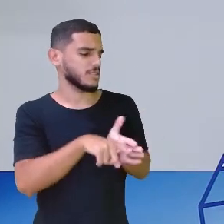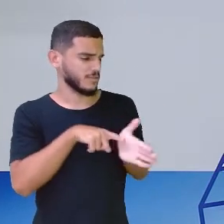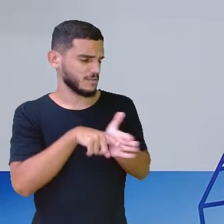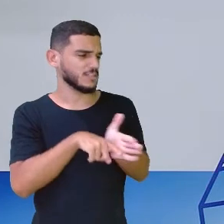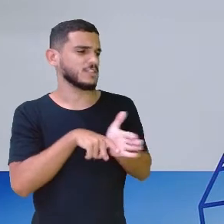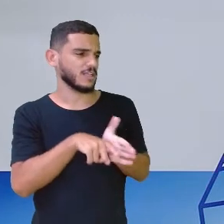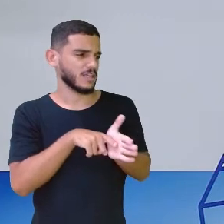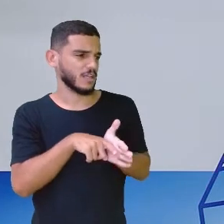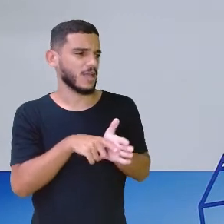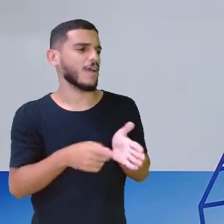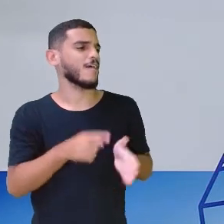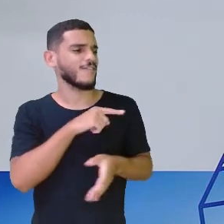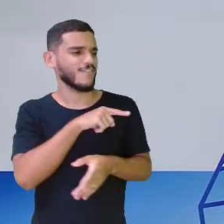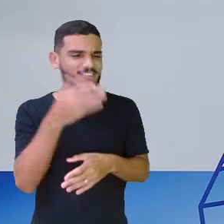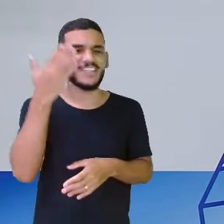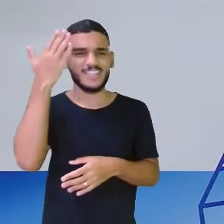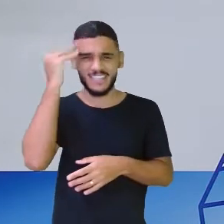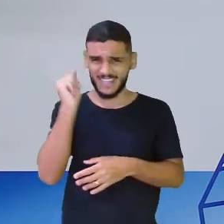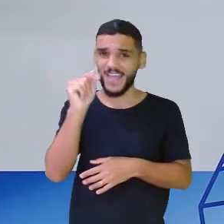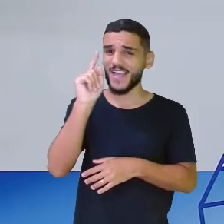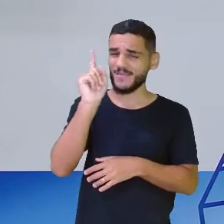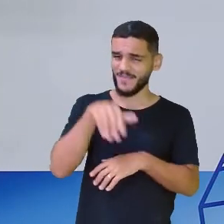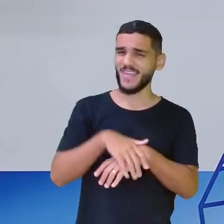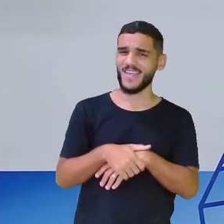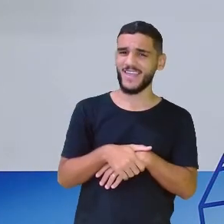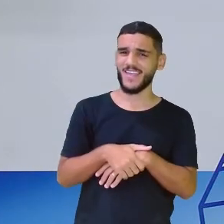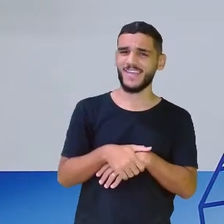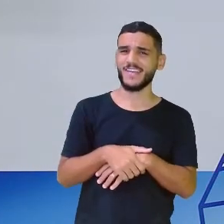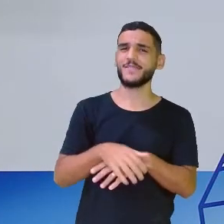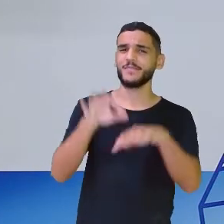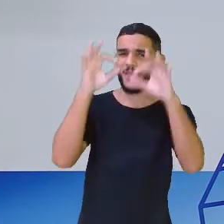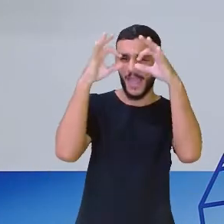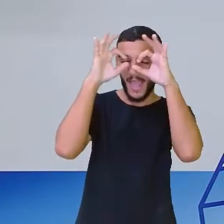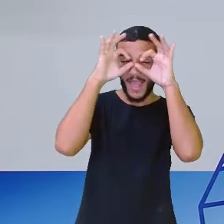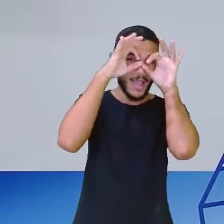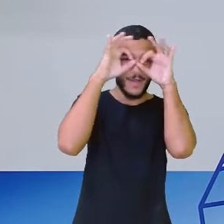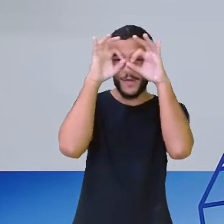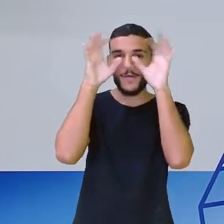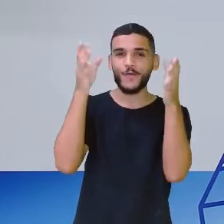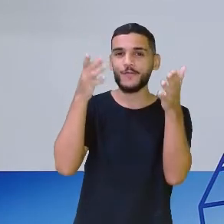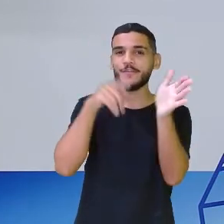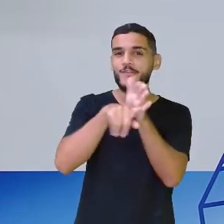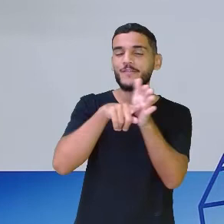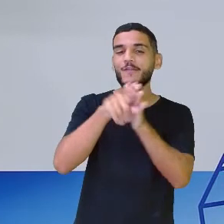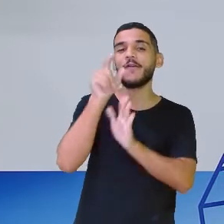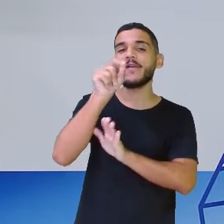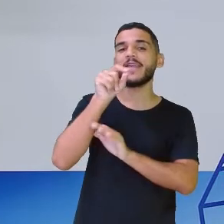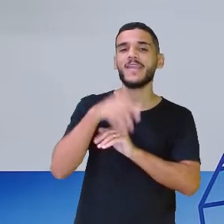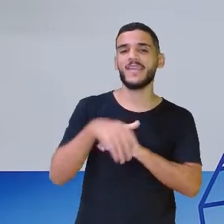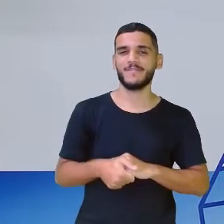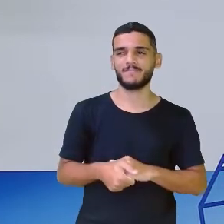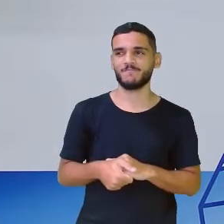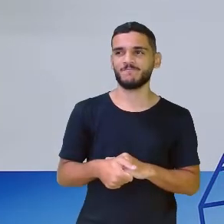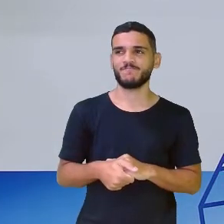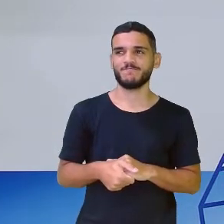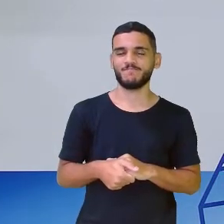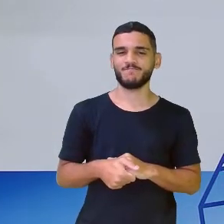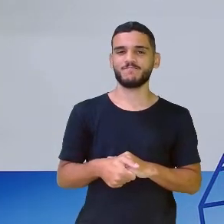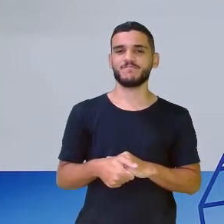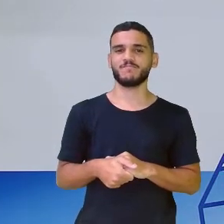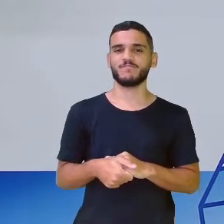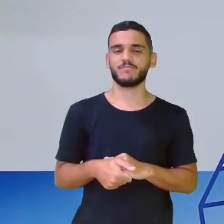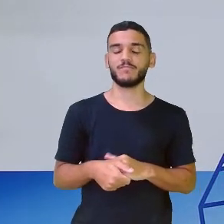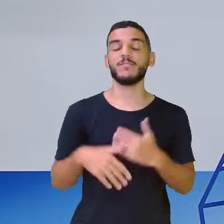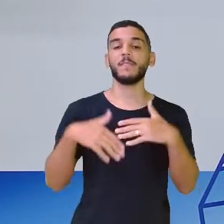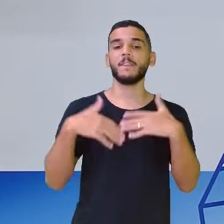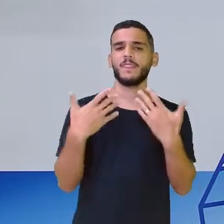Ah, você já sabe, é? Quem foi que a coruja investigou? Isso mesmo. De acordo com a